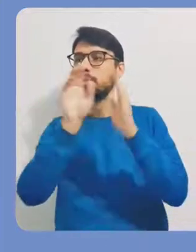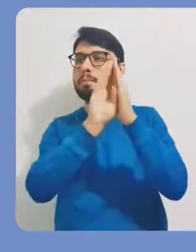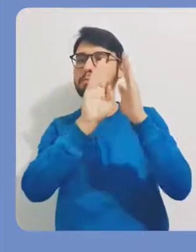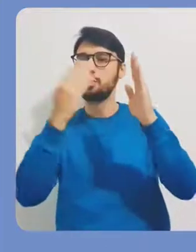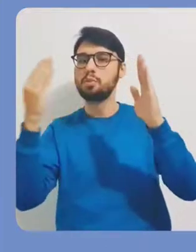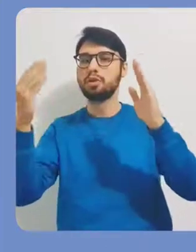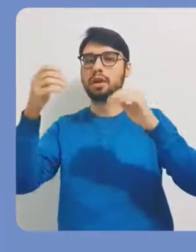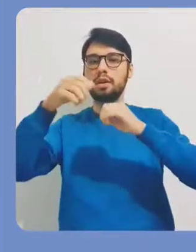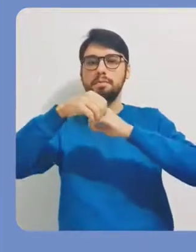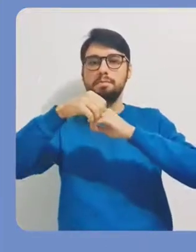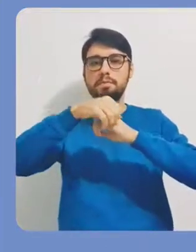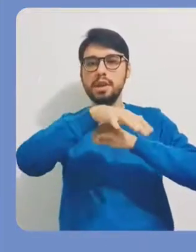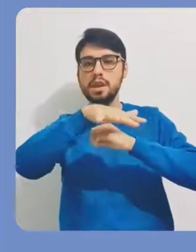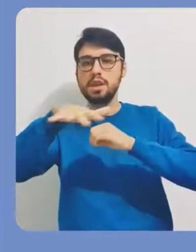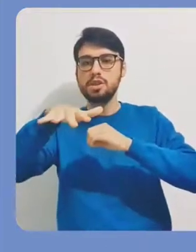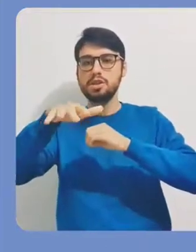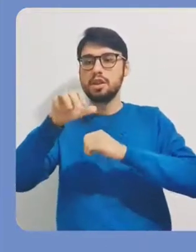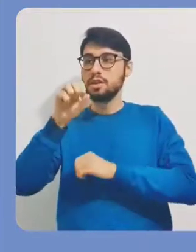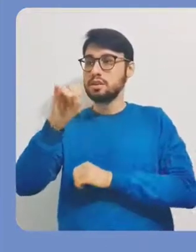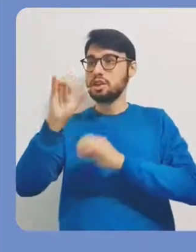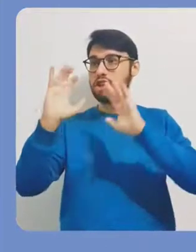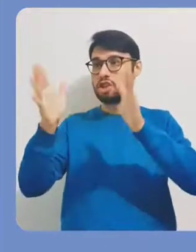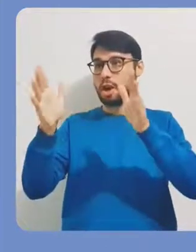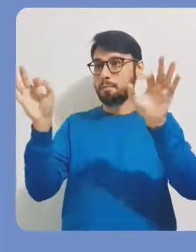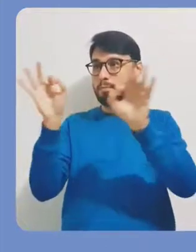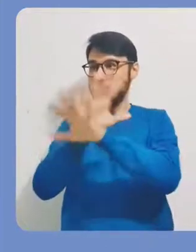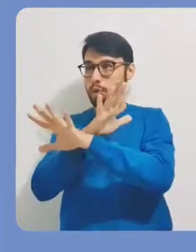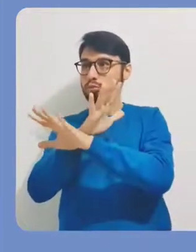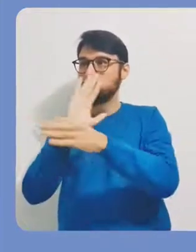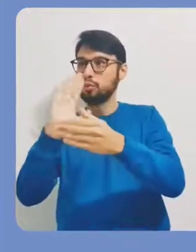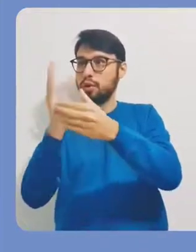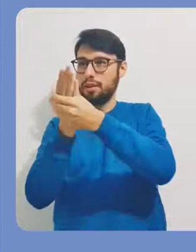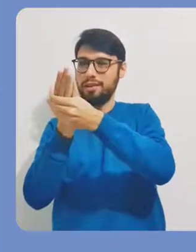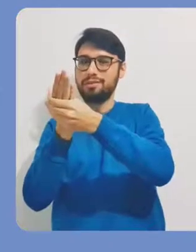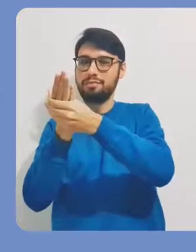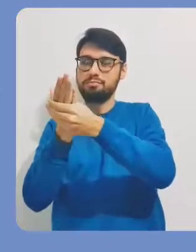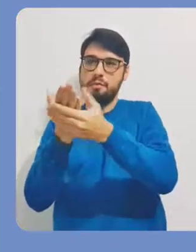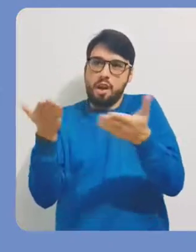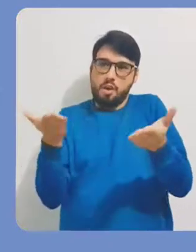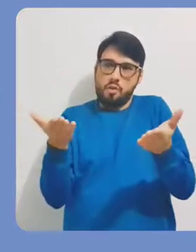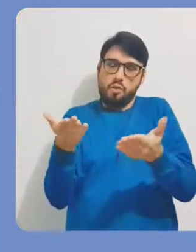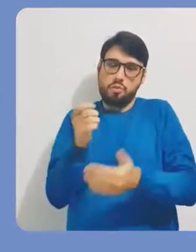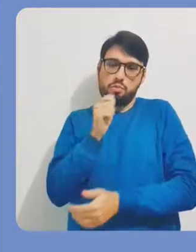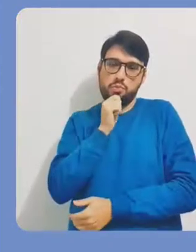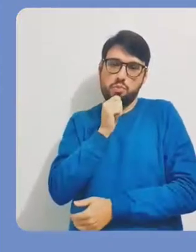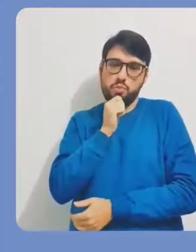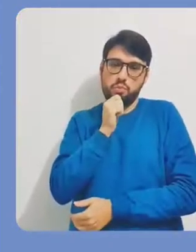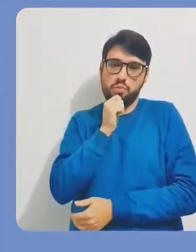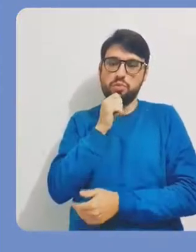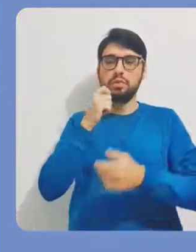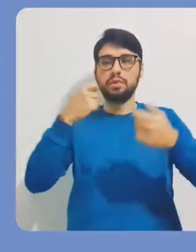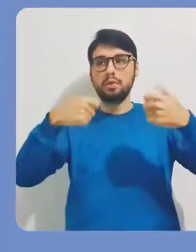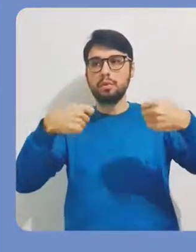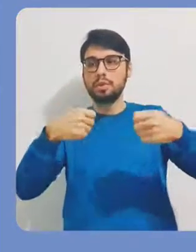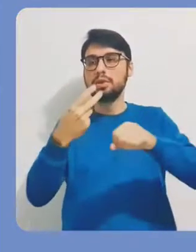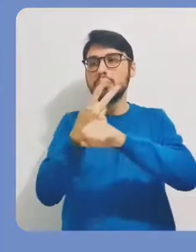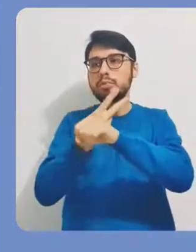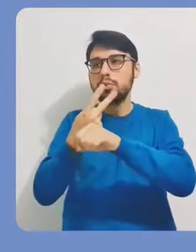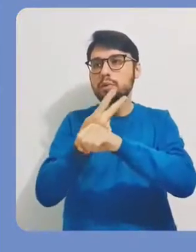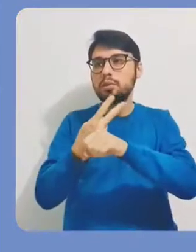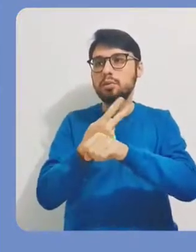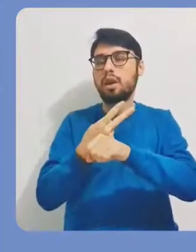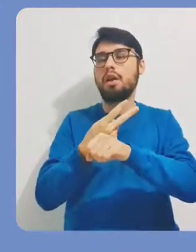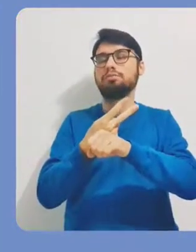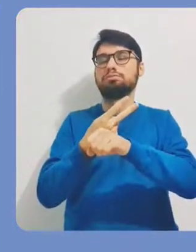eu posso vir aqui na opção Biblioteca de Mídia se eu já tiver algum tipo de arquivo já selecionado. Neste